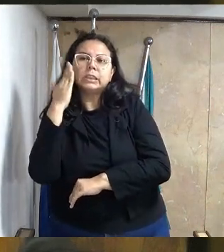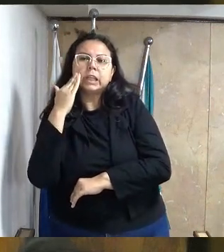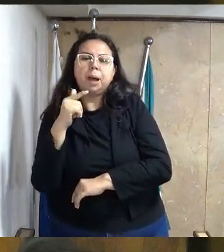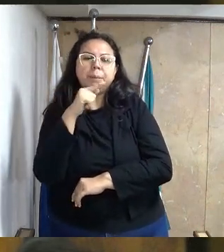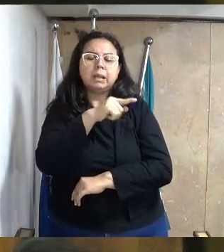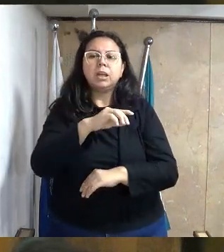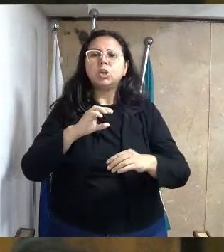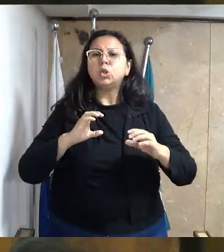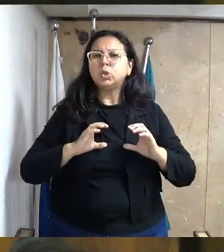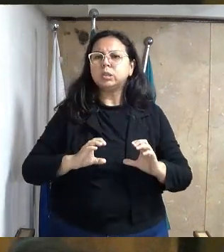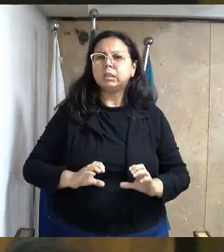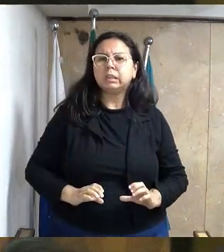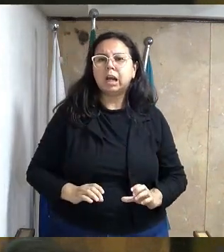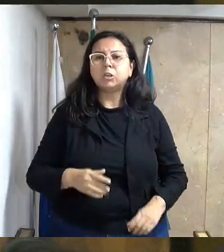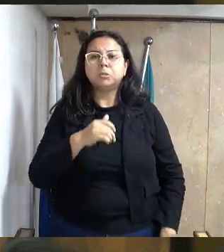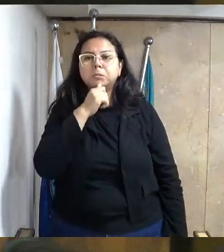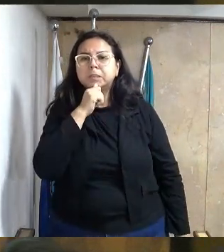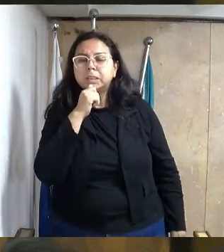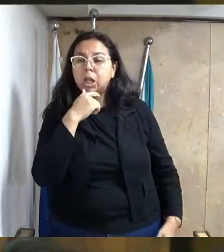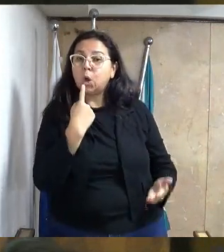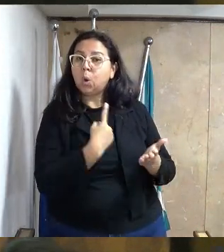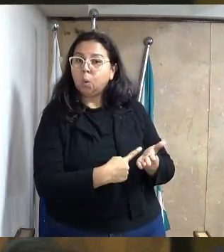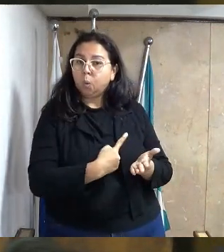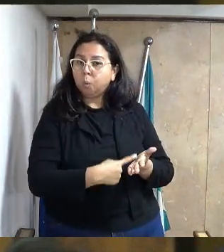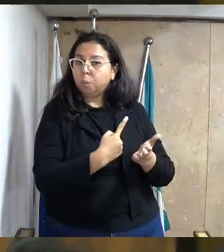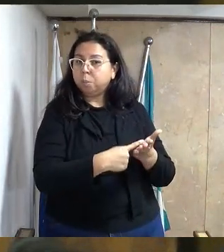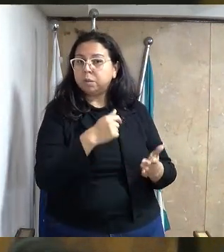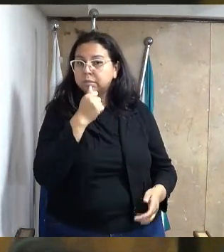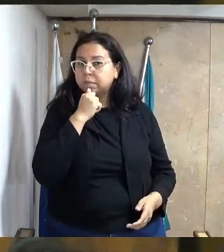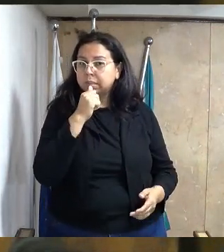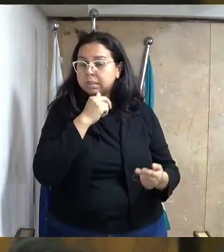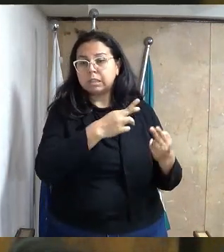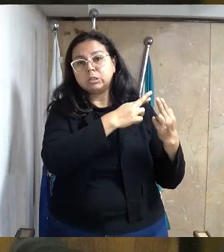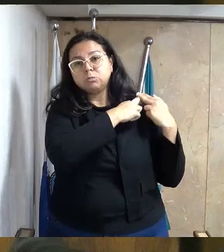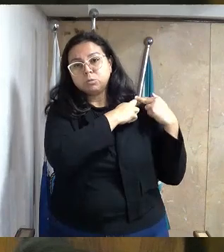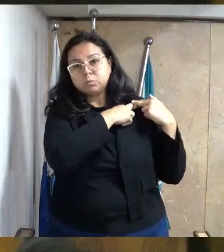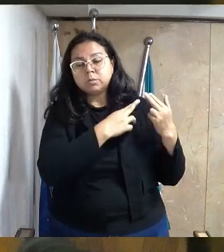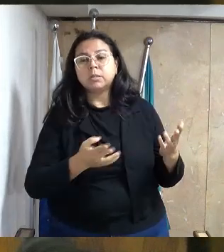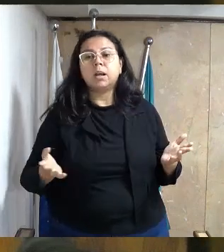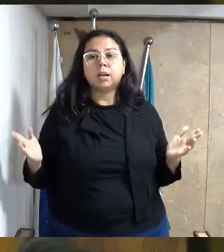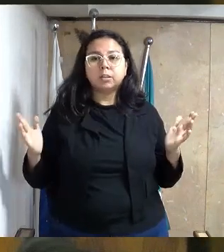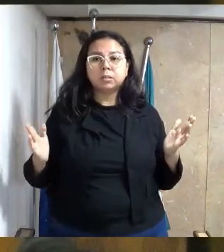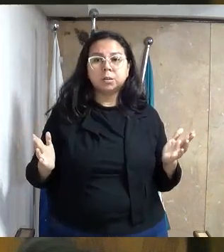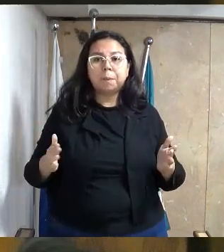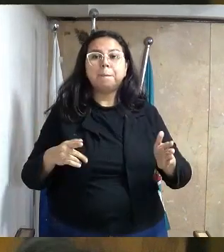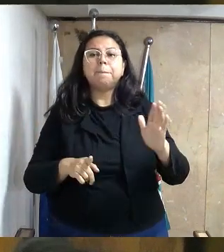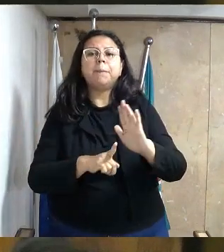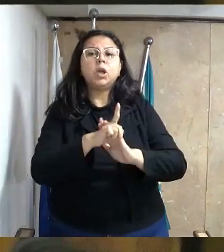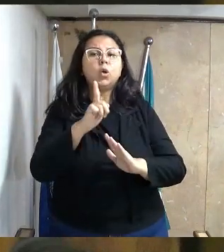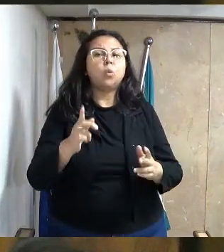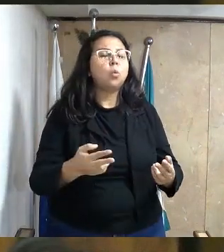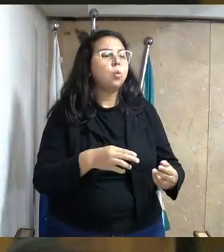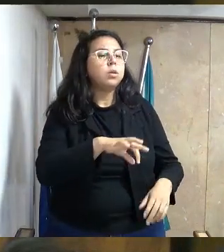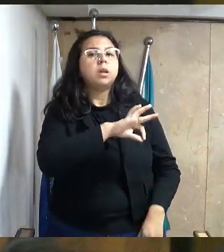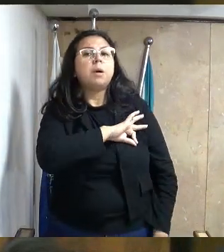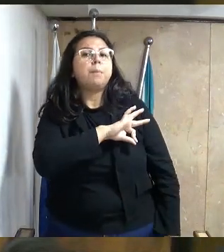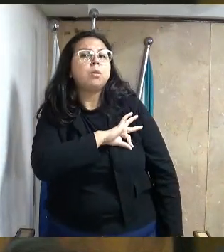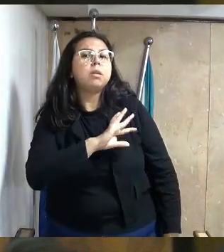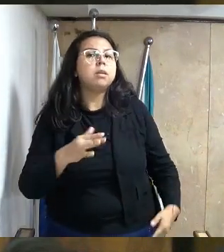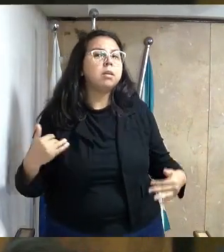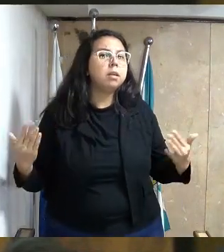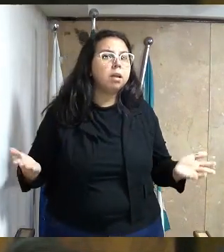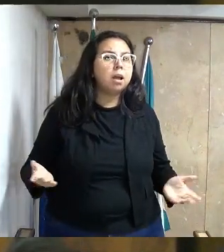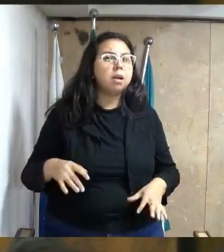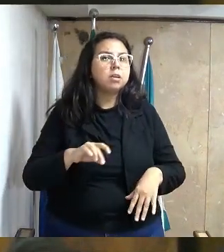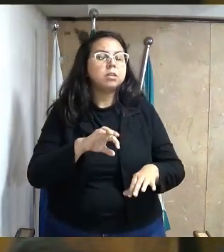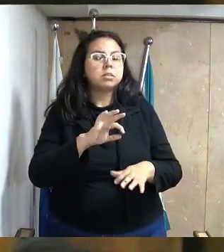cidadão que não tem compromisso, né, Zezinho do Mineirão, que é igual o papagaio, ele fala, cadê a polícia? Cadê a segurança?